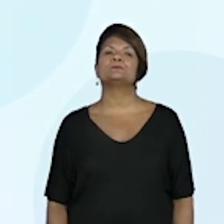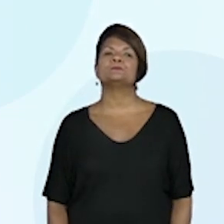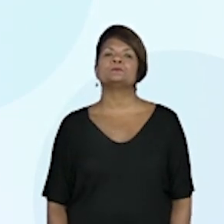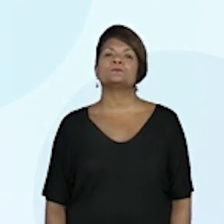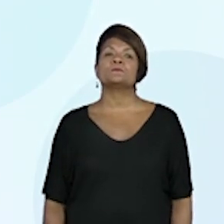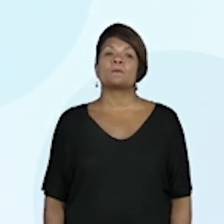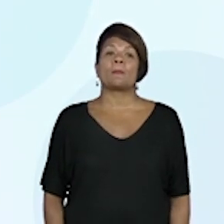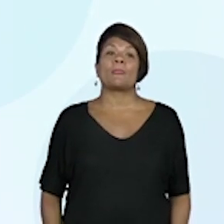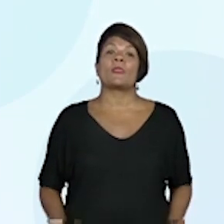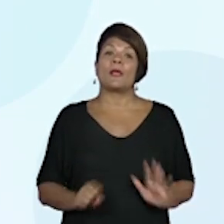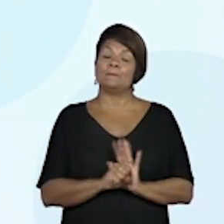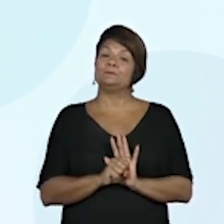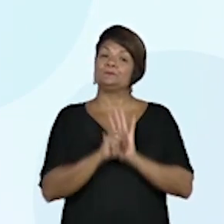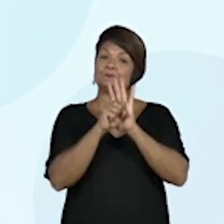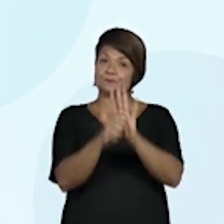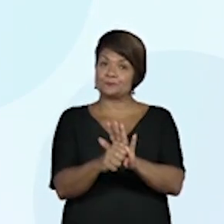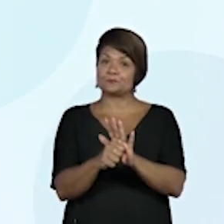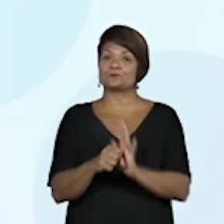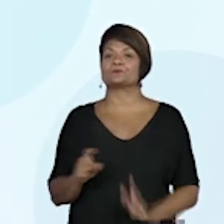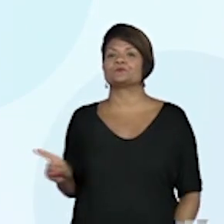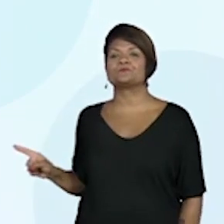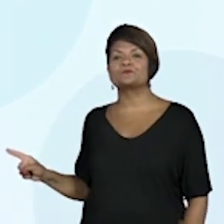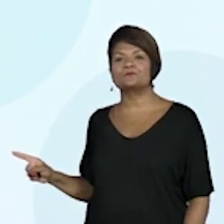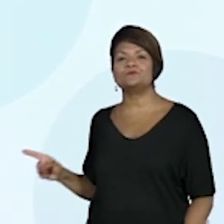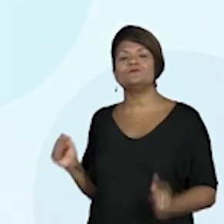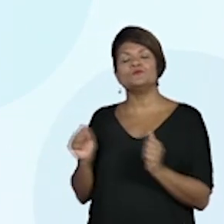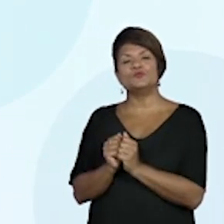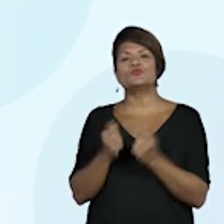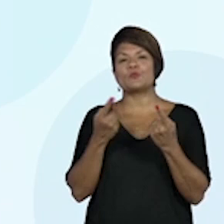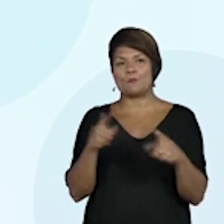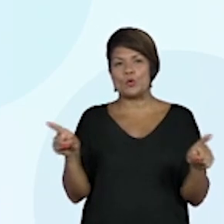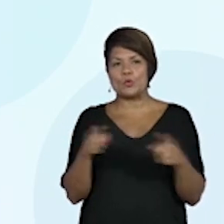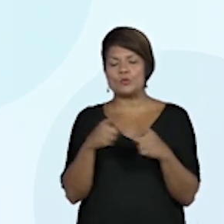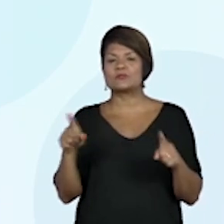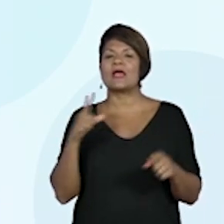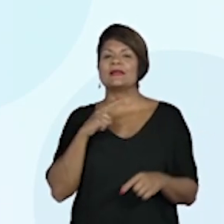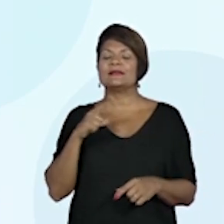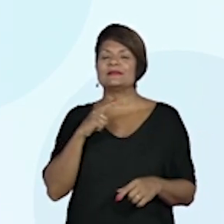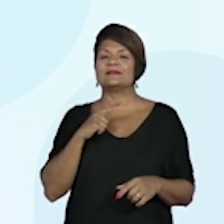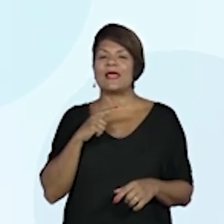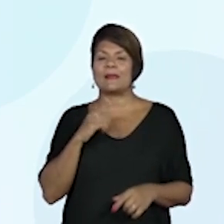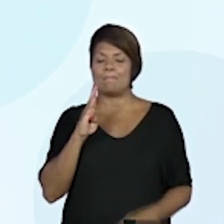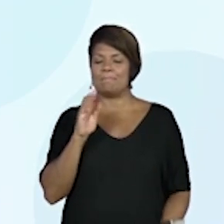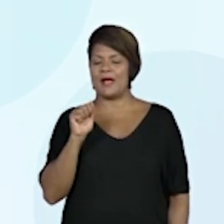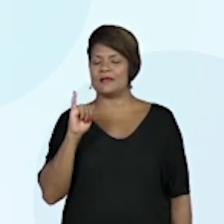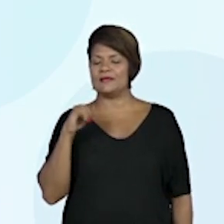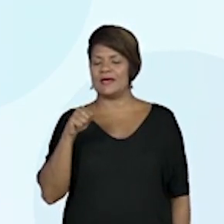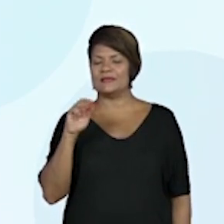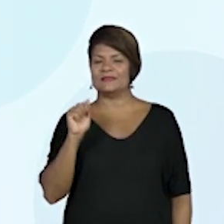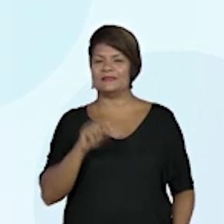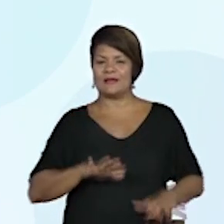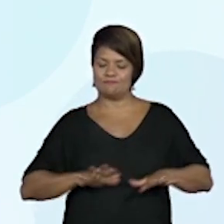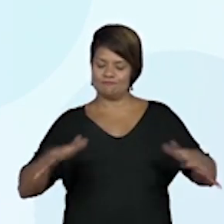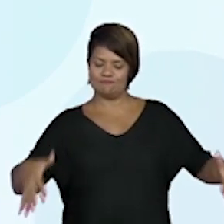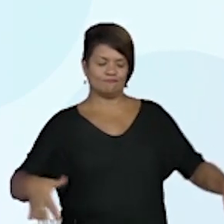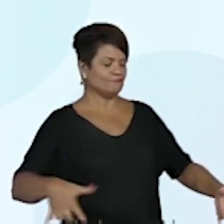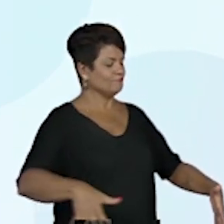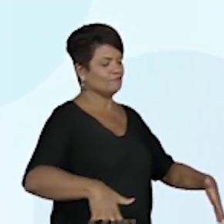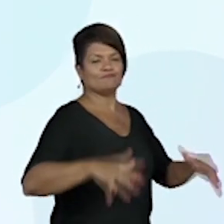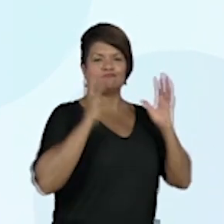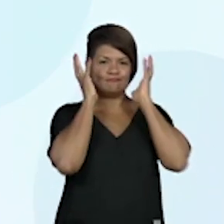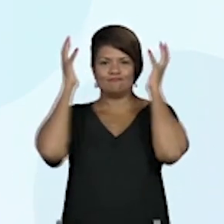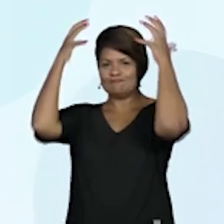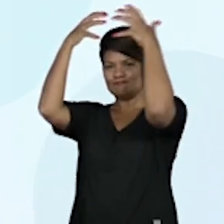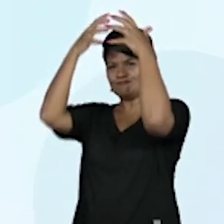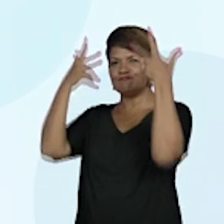um simbolizando a capoeira, mas com a música. Aí tem as baianas. Então, quer dizer, é todo esse misto aí que